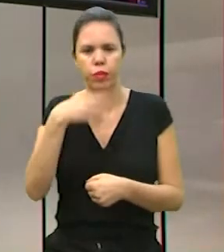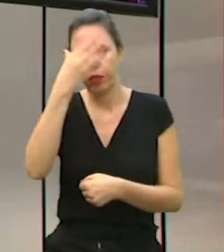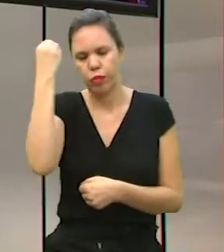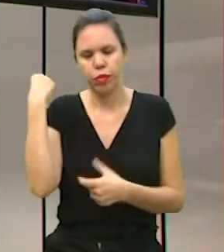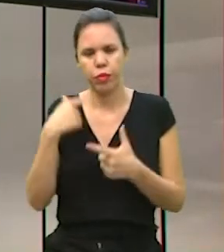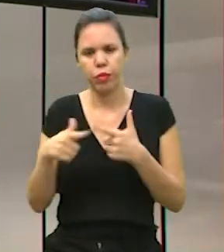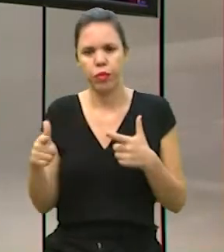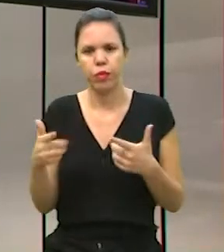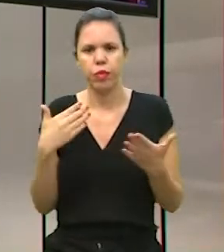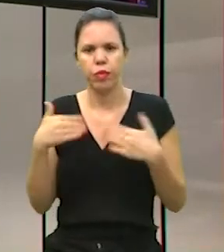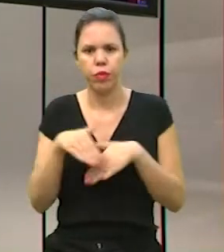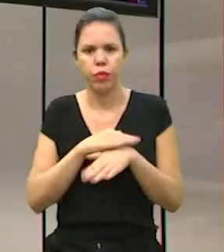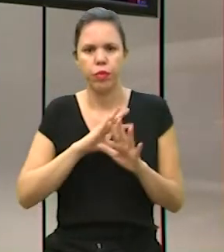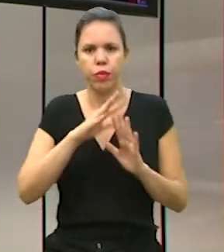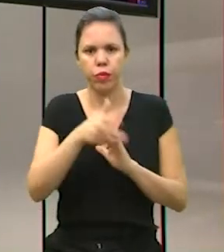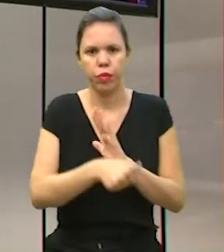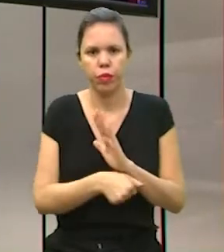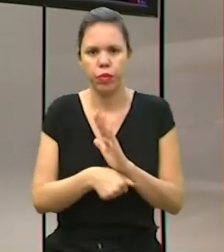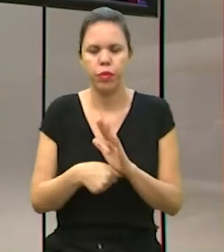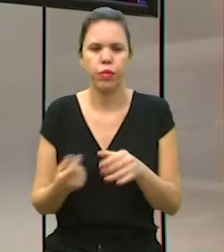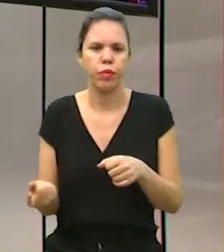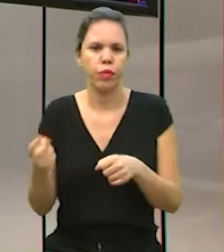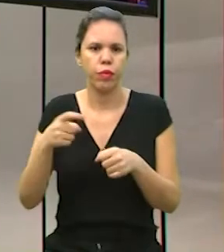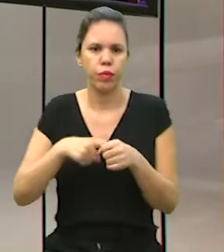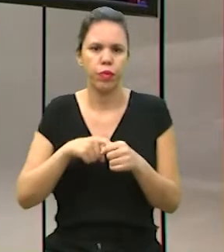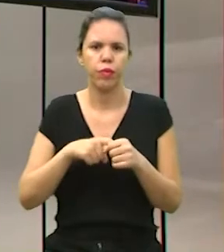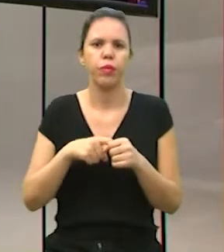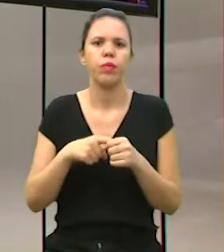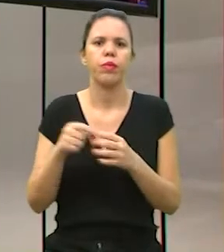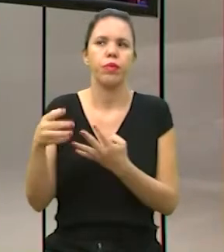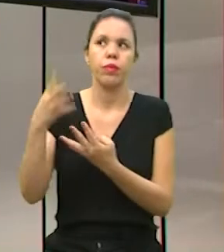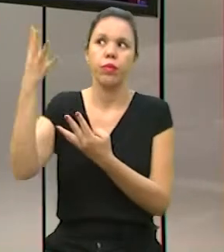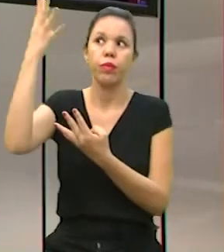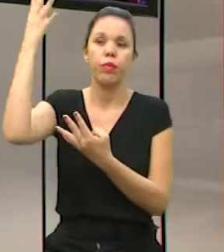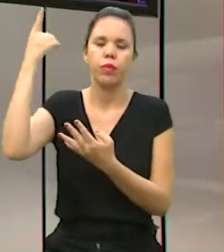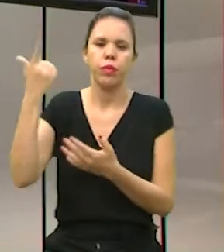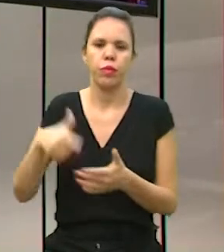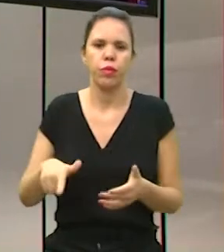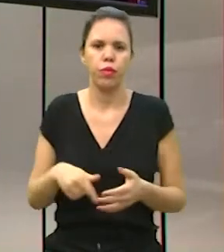a gente vai esquecer todo esse papo de meio ambiente e vai voltar a poluir tudo de novo?